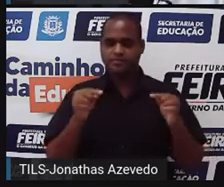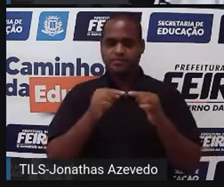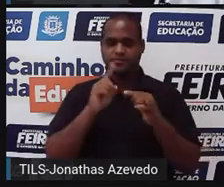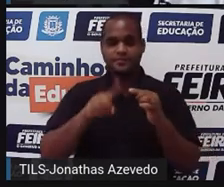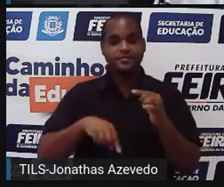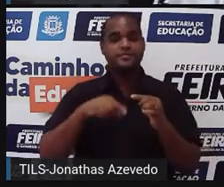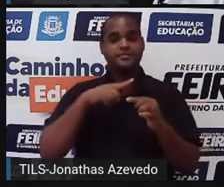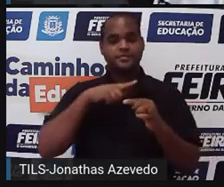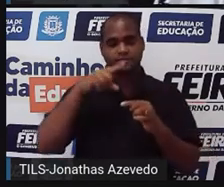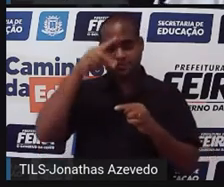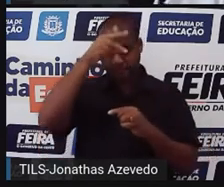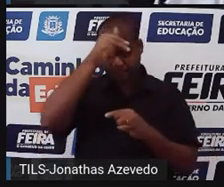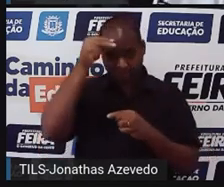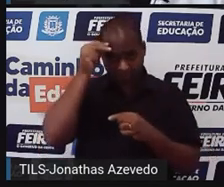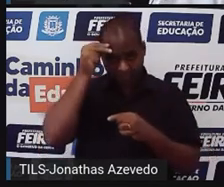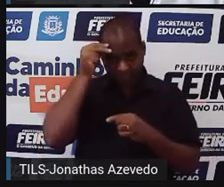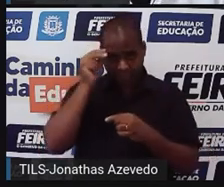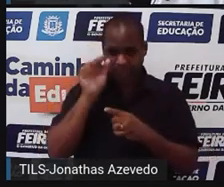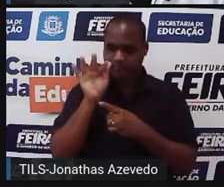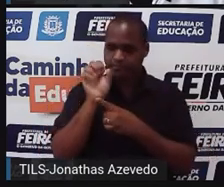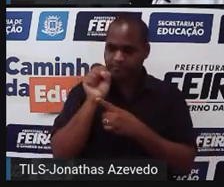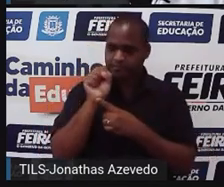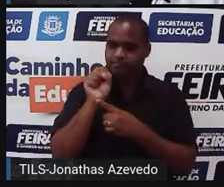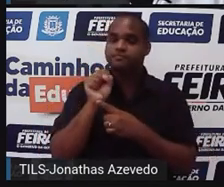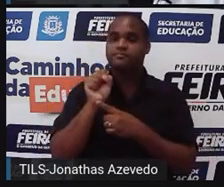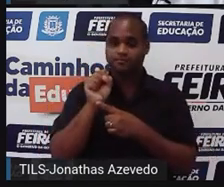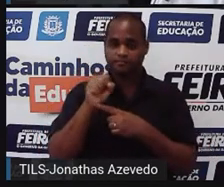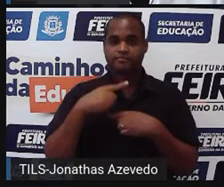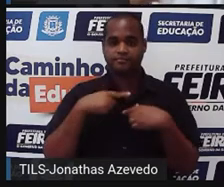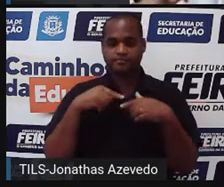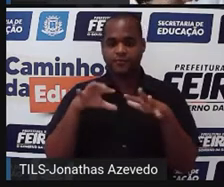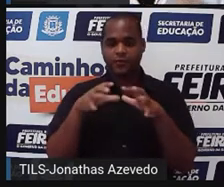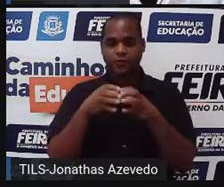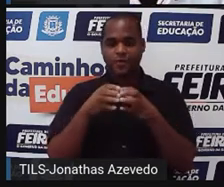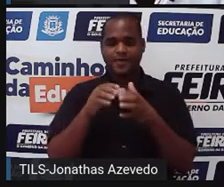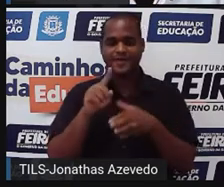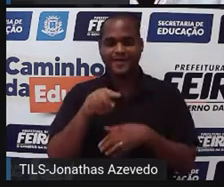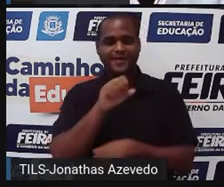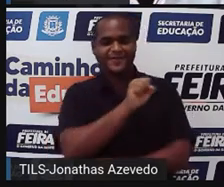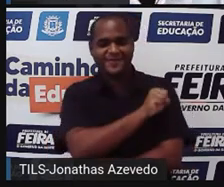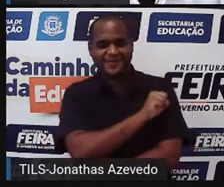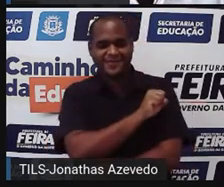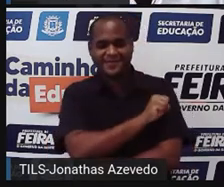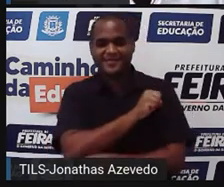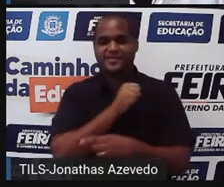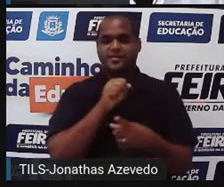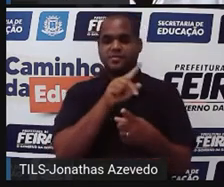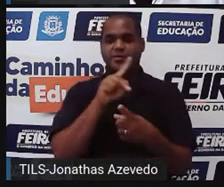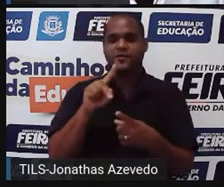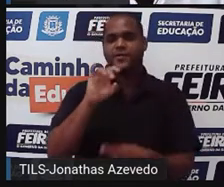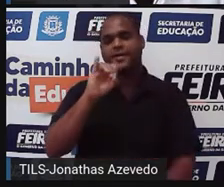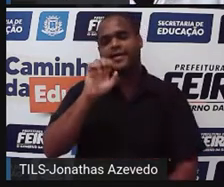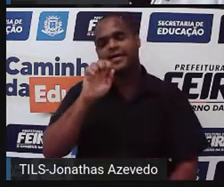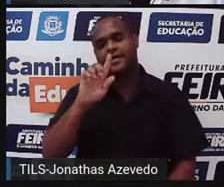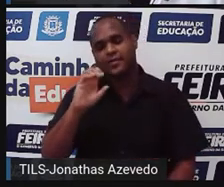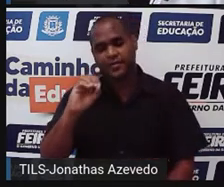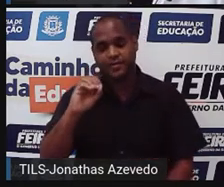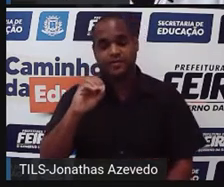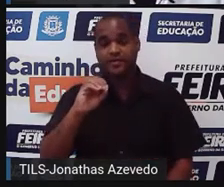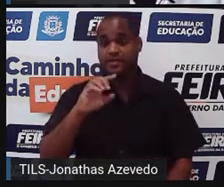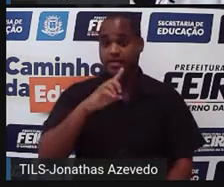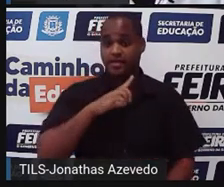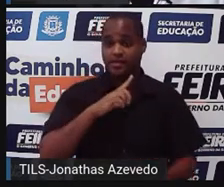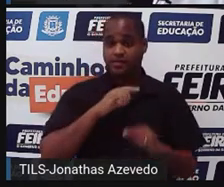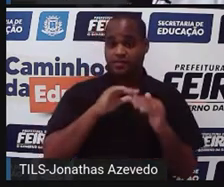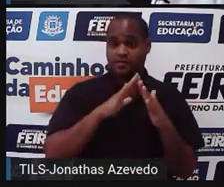rede municipal de ensino das turmas de oitavo ano, bom? Eu sou o professor Iago Ramos, venho lá da Escola